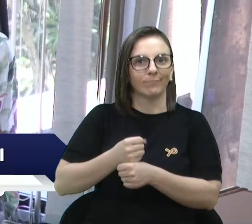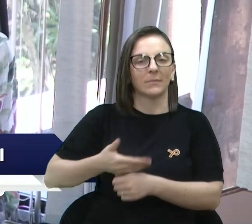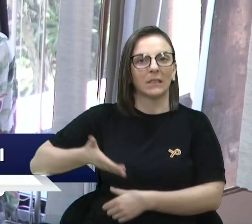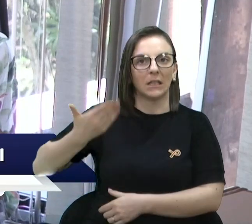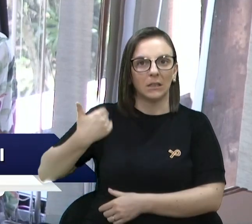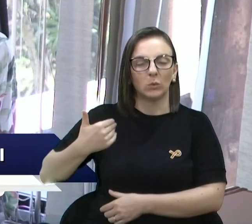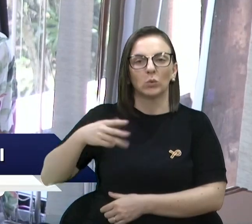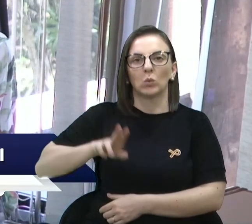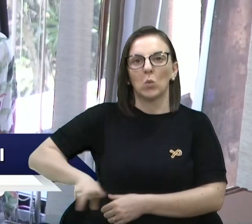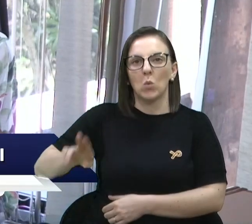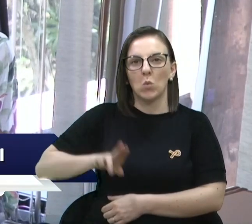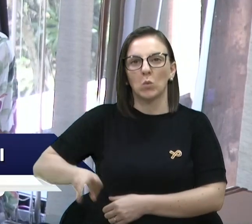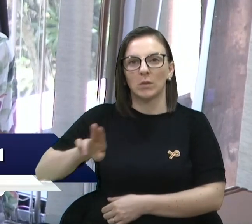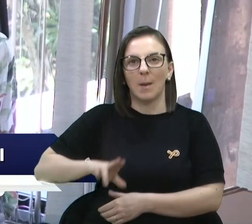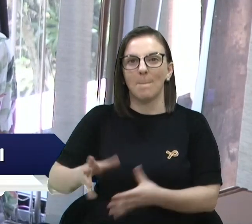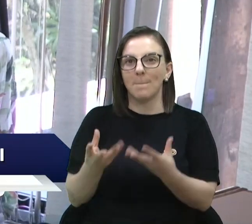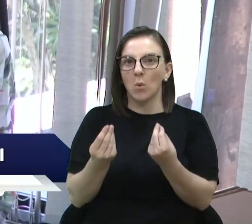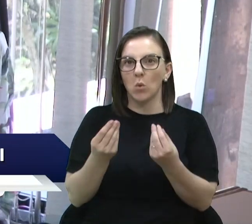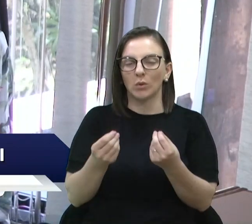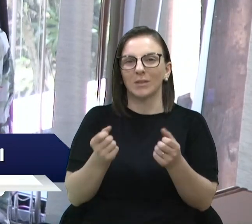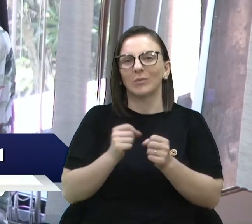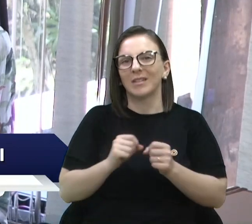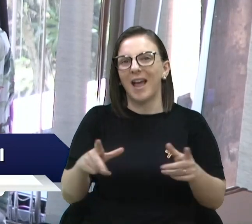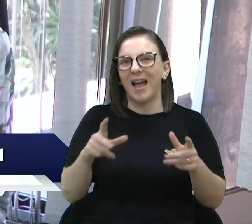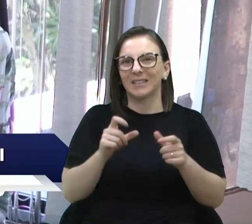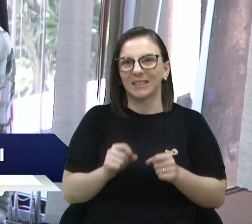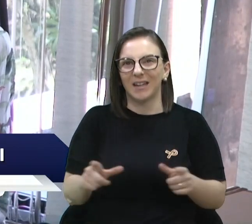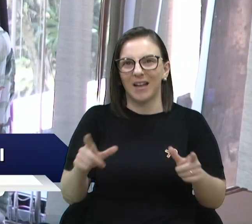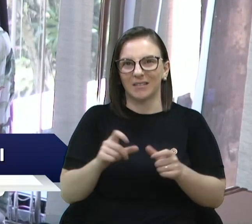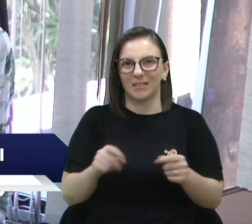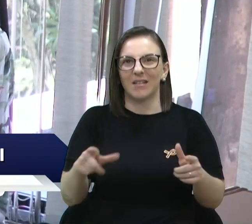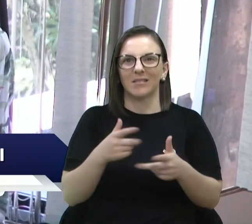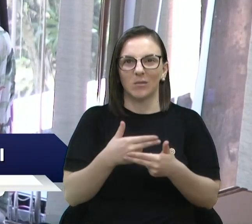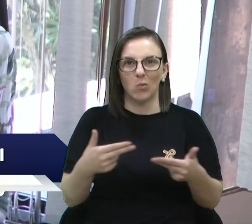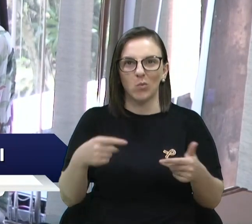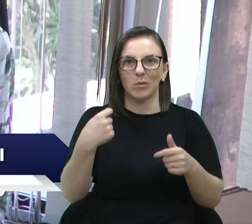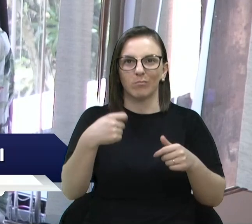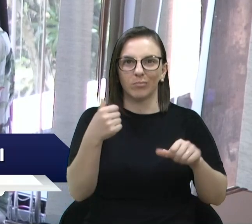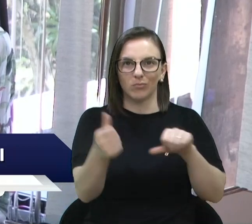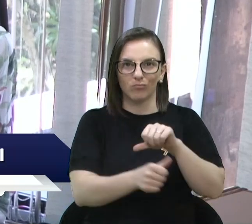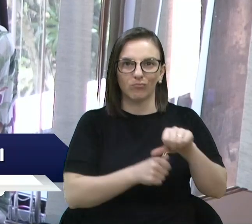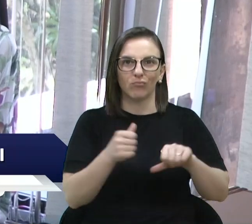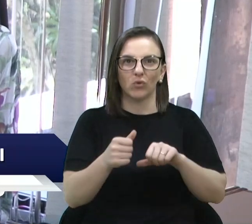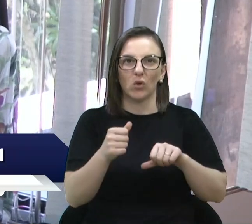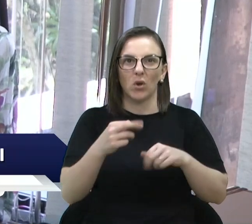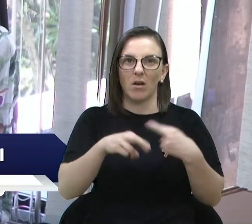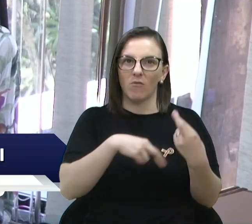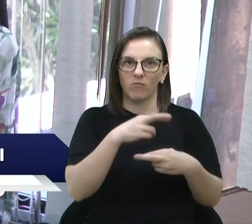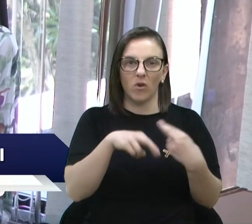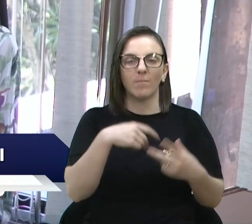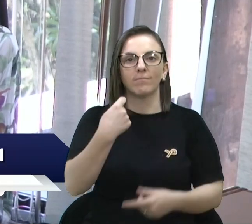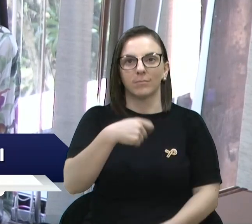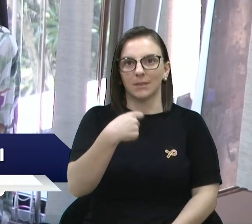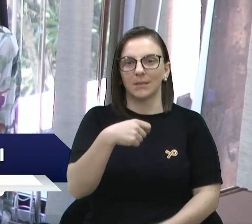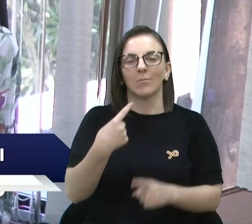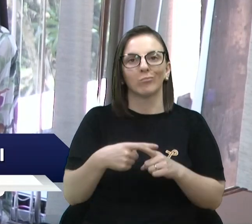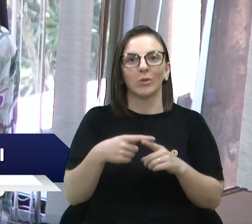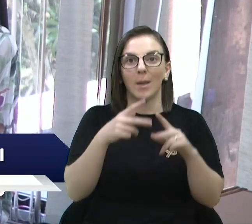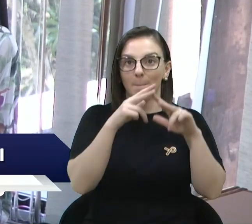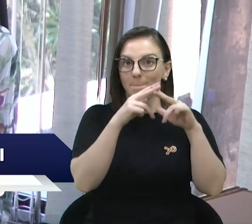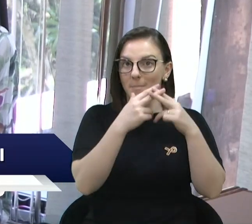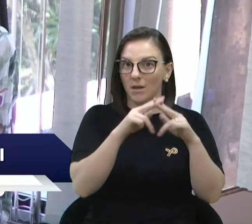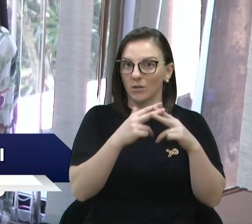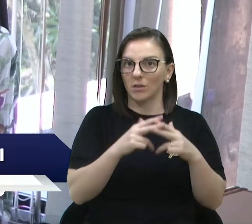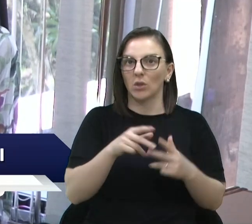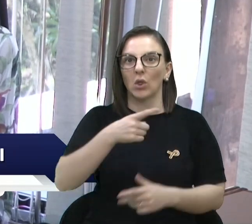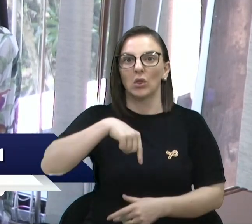utilizadas e o desgaste realmente está bem grande. Então, é, Na verdade, a manutenção que a gente pode